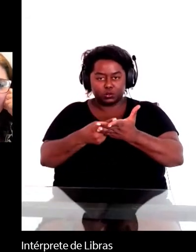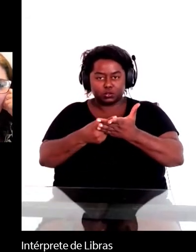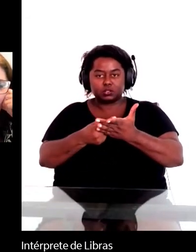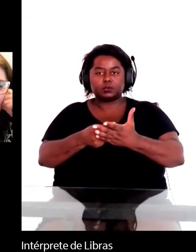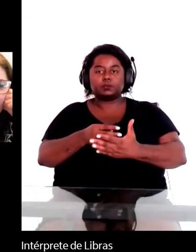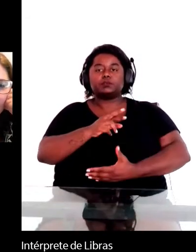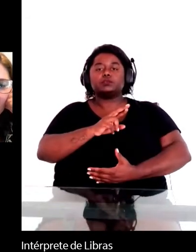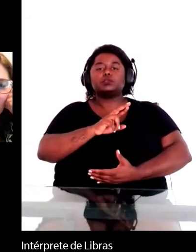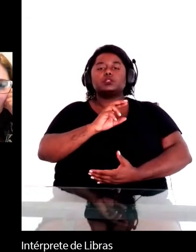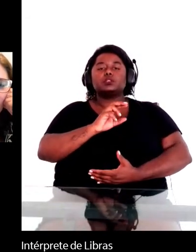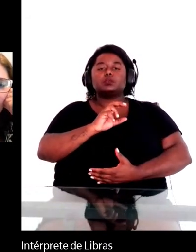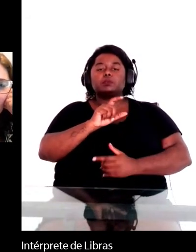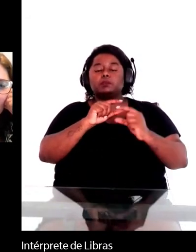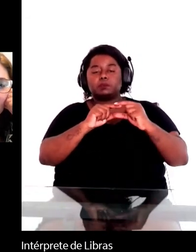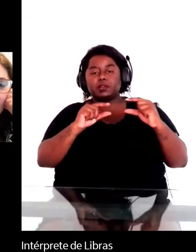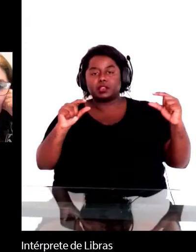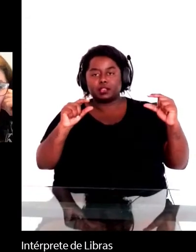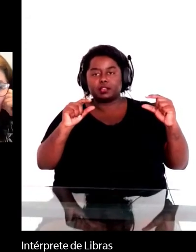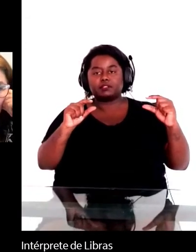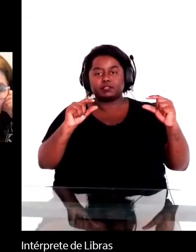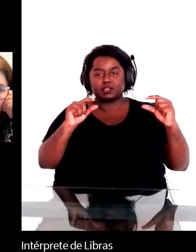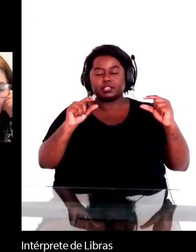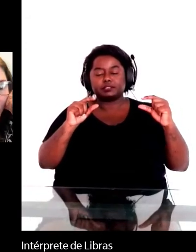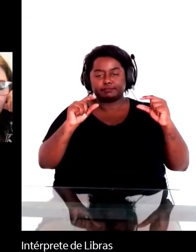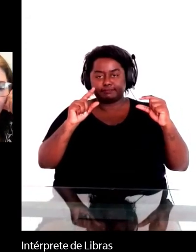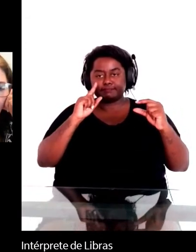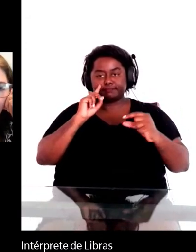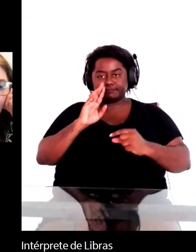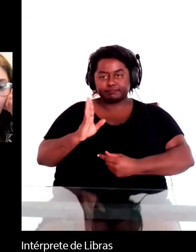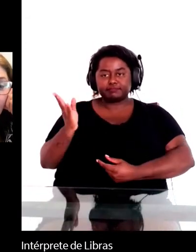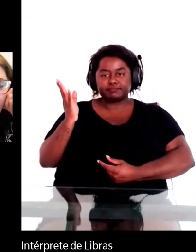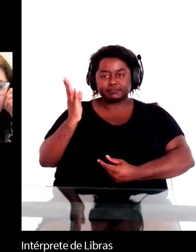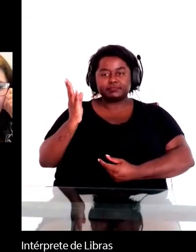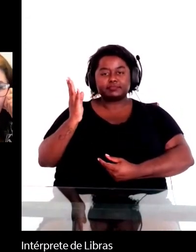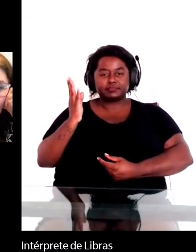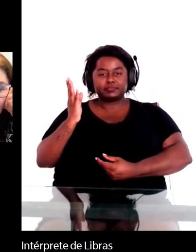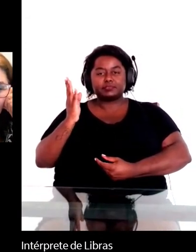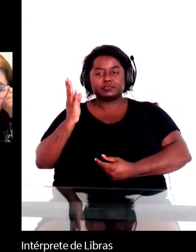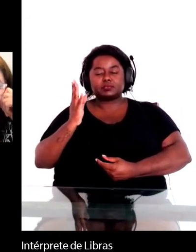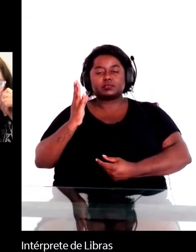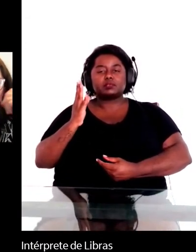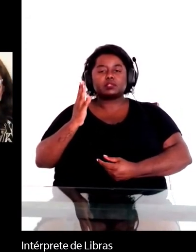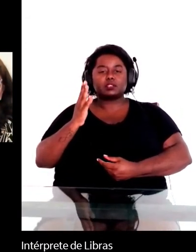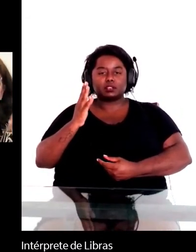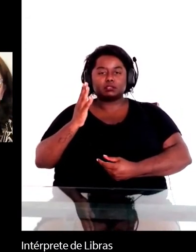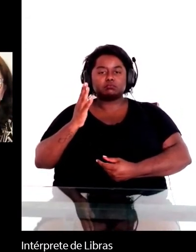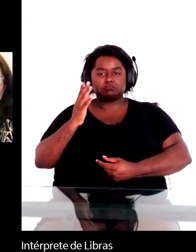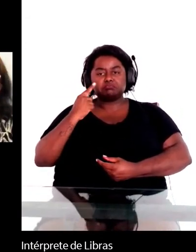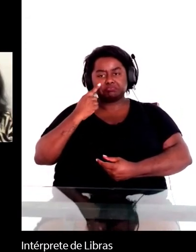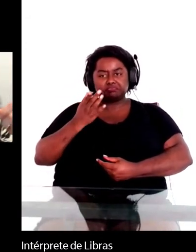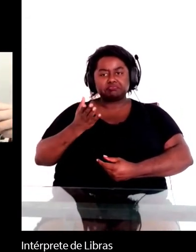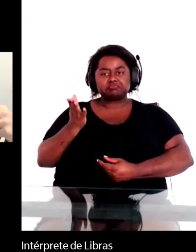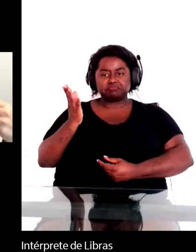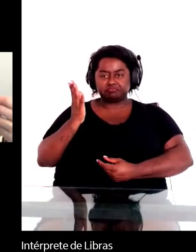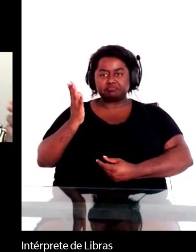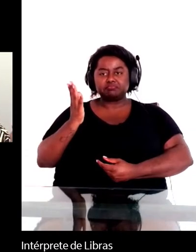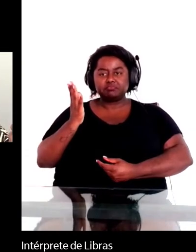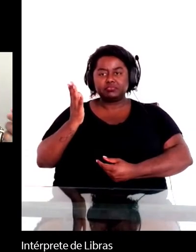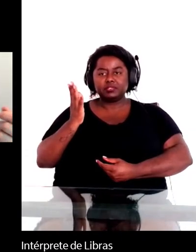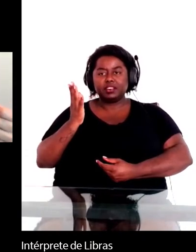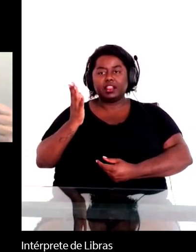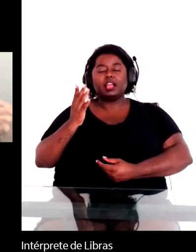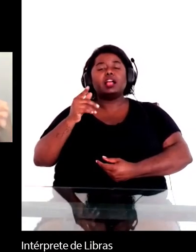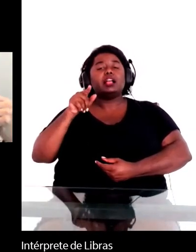at the convent on road on Rua dos Barbonos. Então, existe também aqui uma